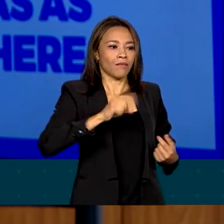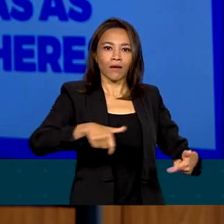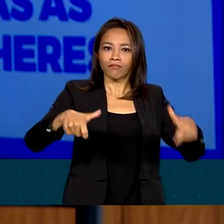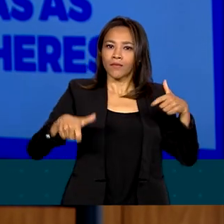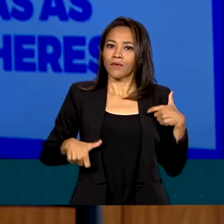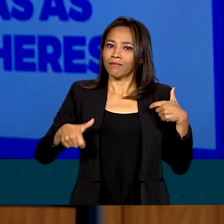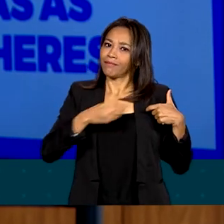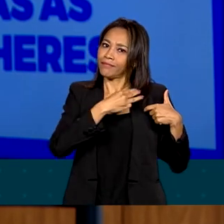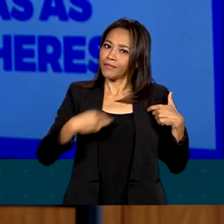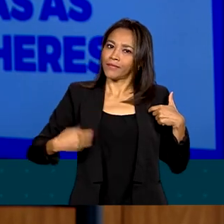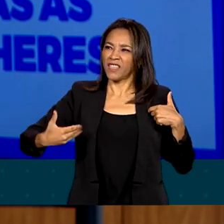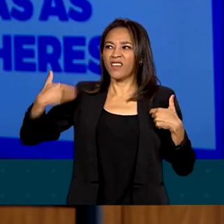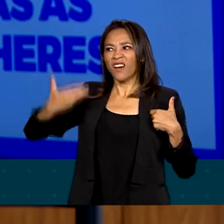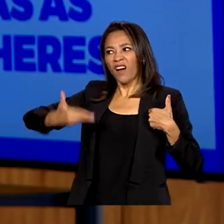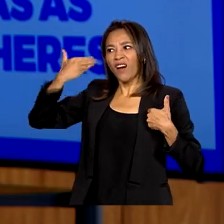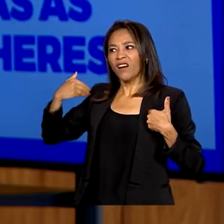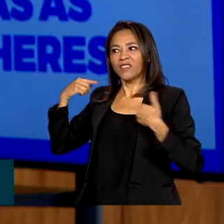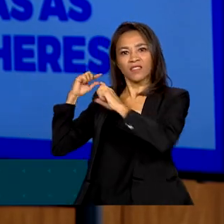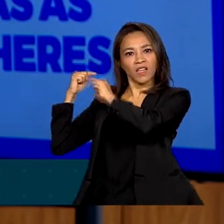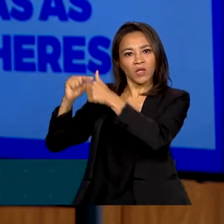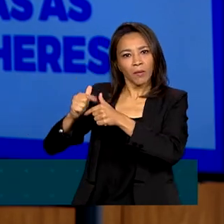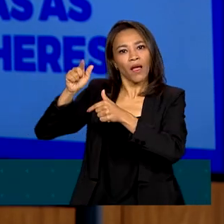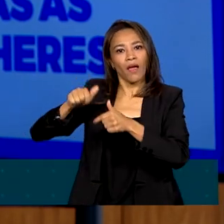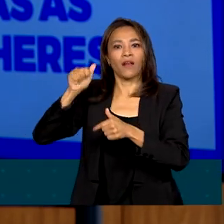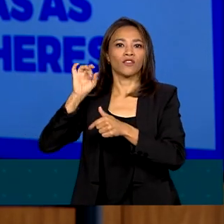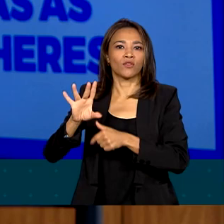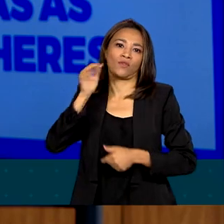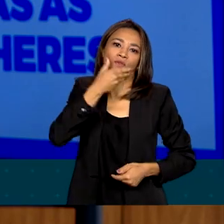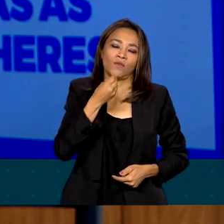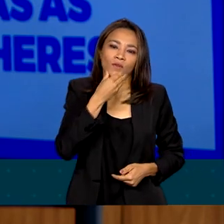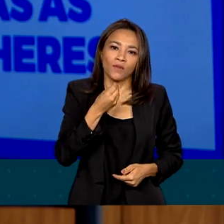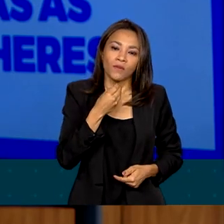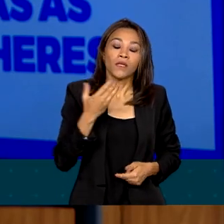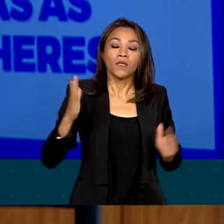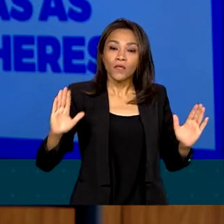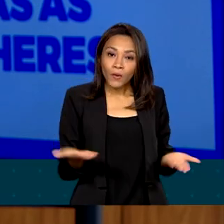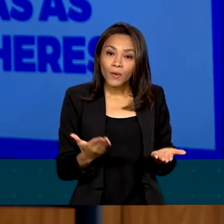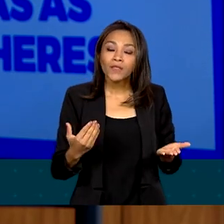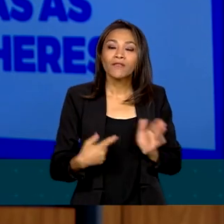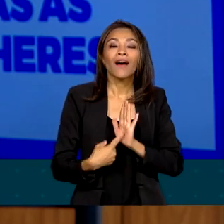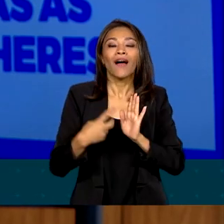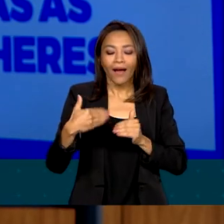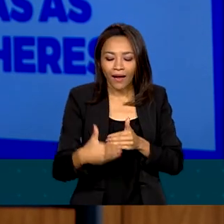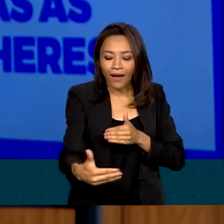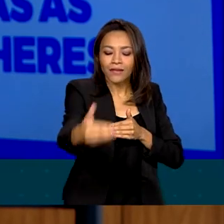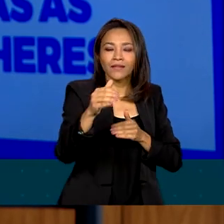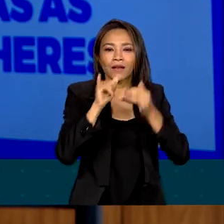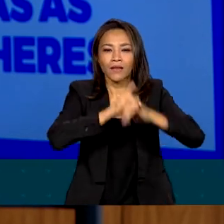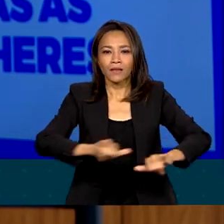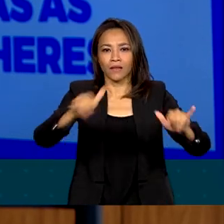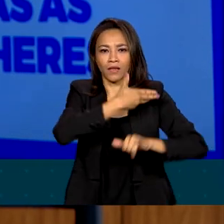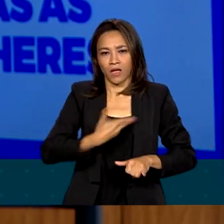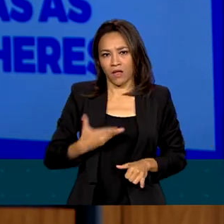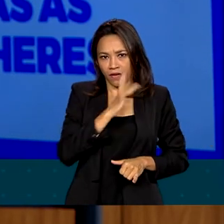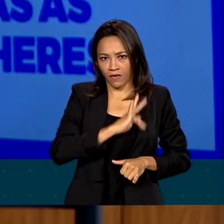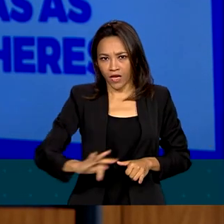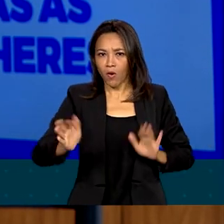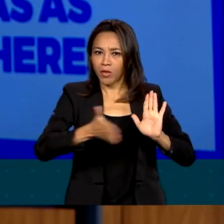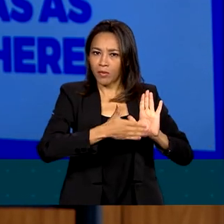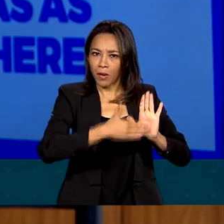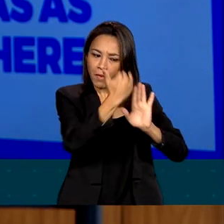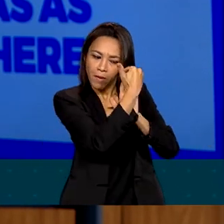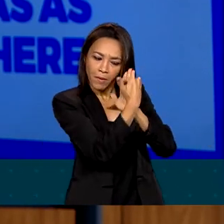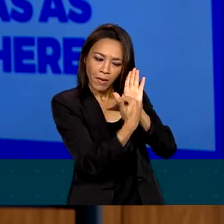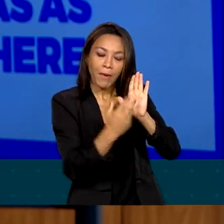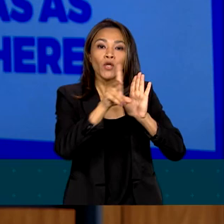território tradicionalmente masculino. E para dar apenas uma ideia do pacote que será anunciado pelo governo no Dia Internacional